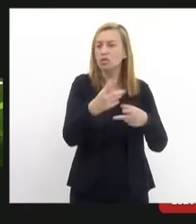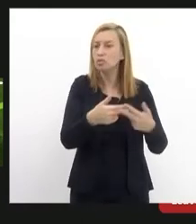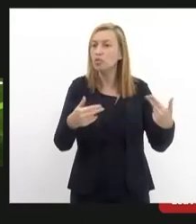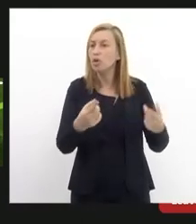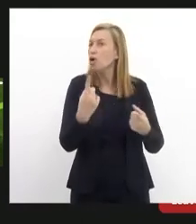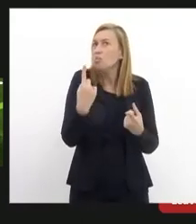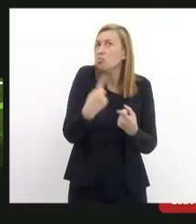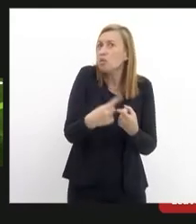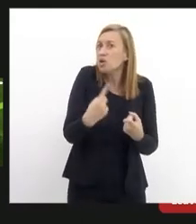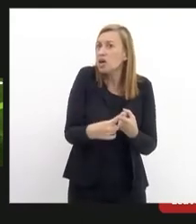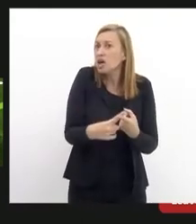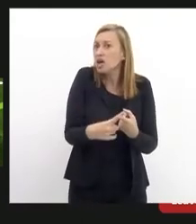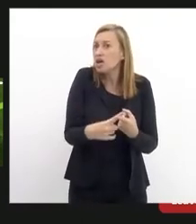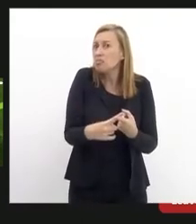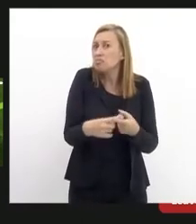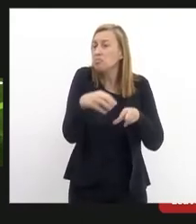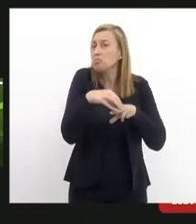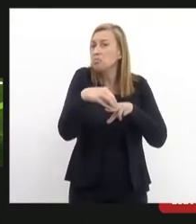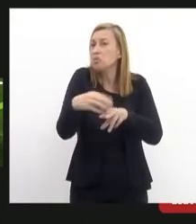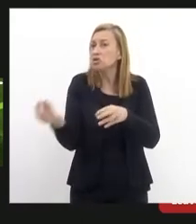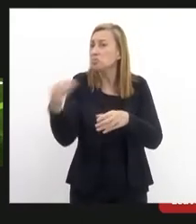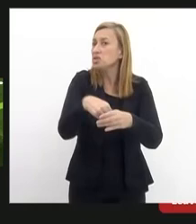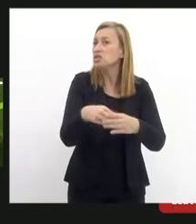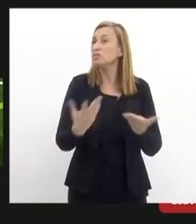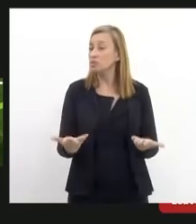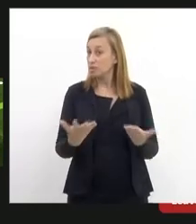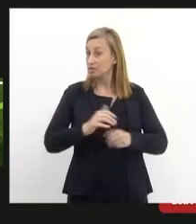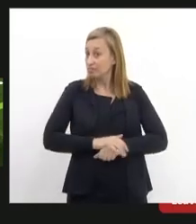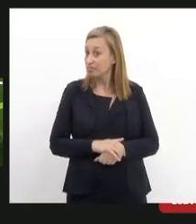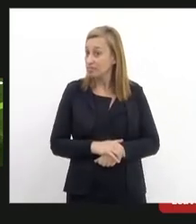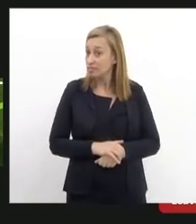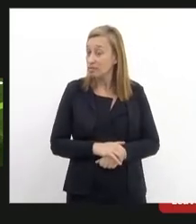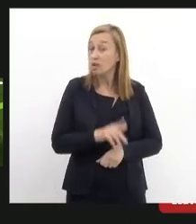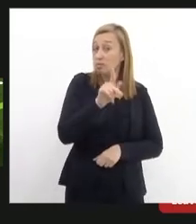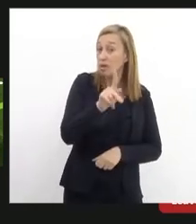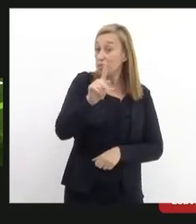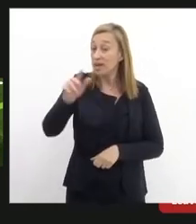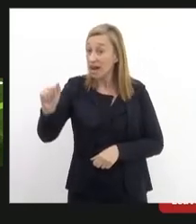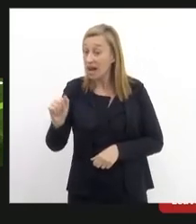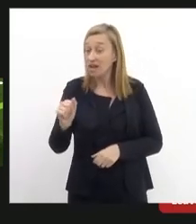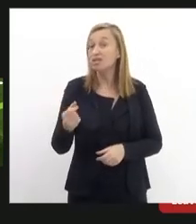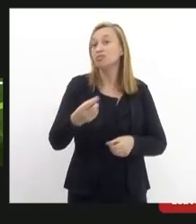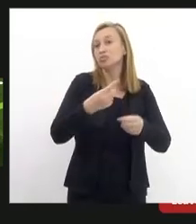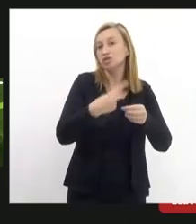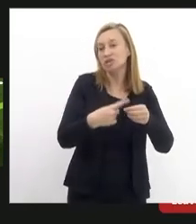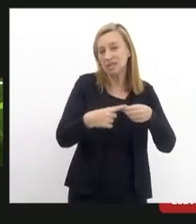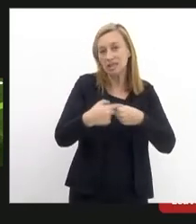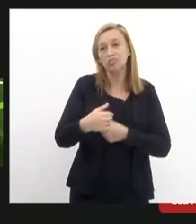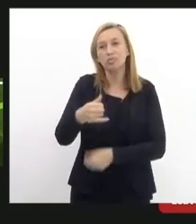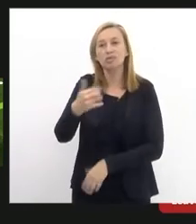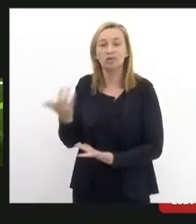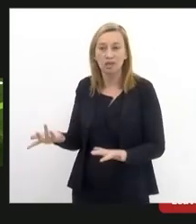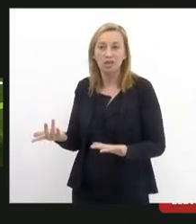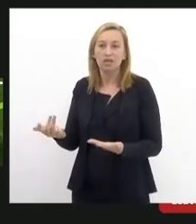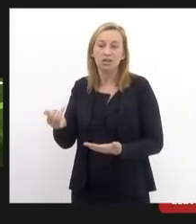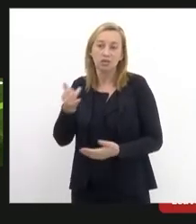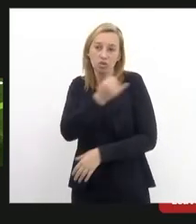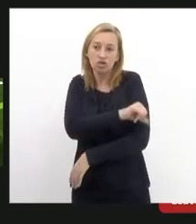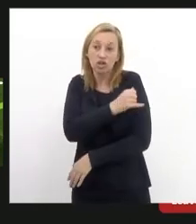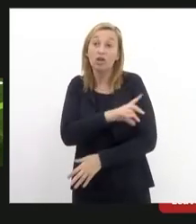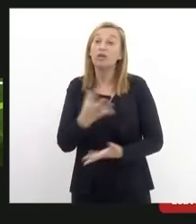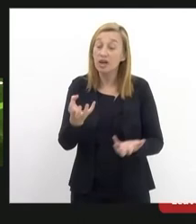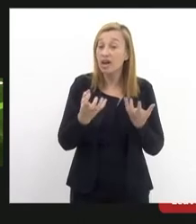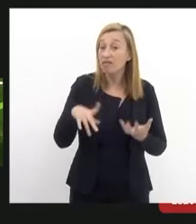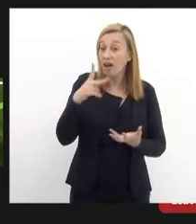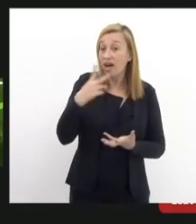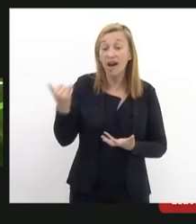o bonde não pode ser inserido na LOA e no PPA do município do Rio de Janeiro quero reforçar aqui uma importância que a gente